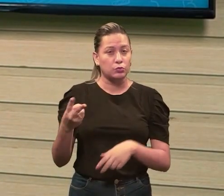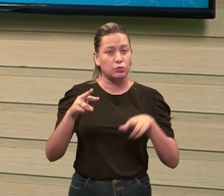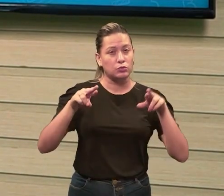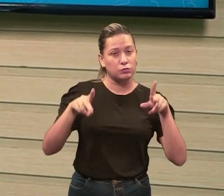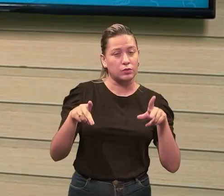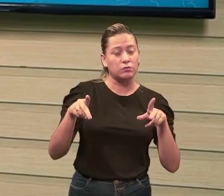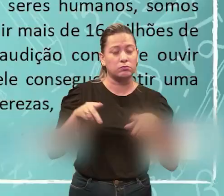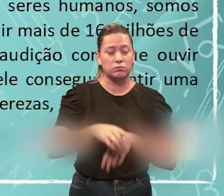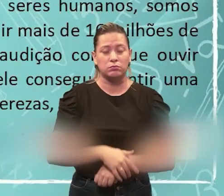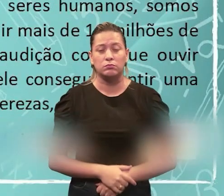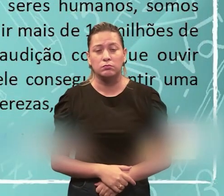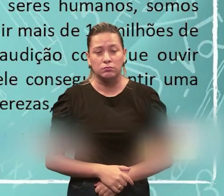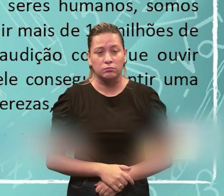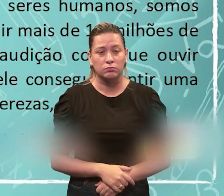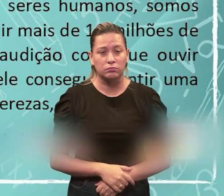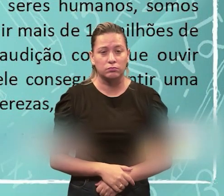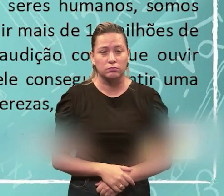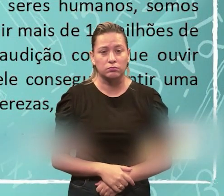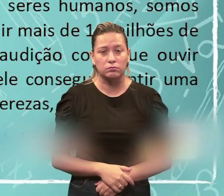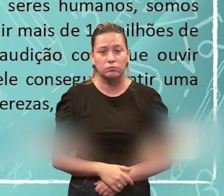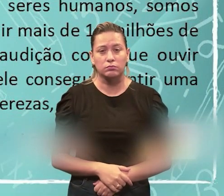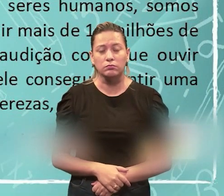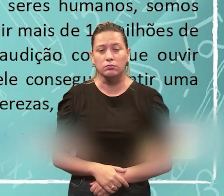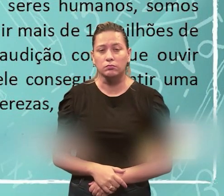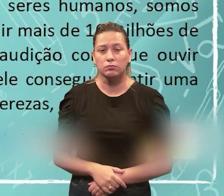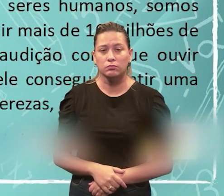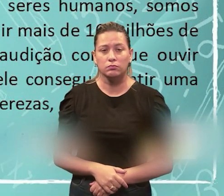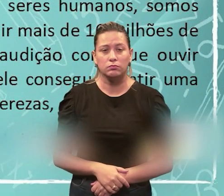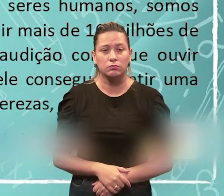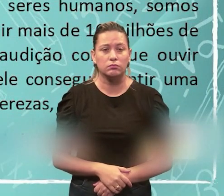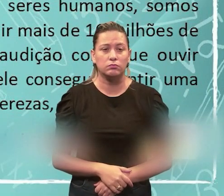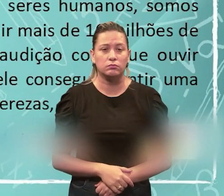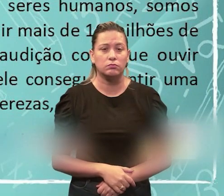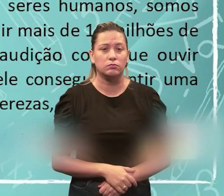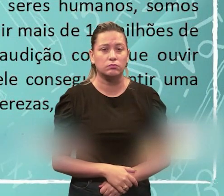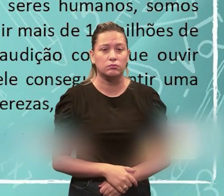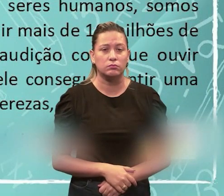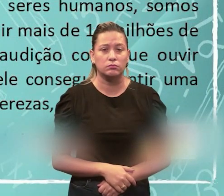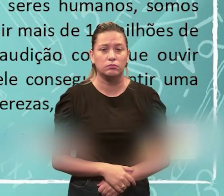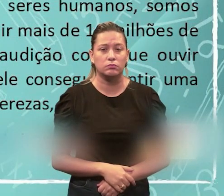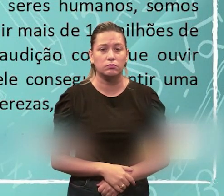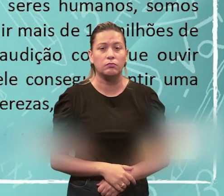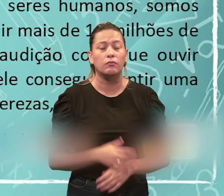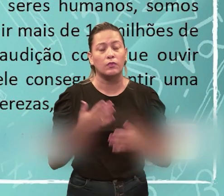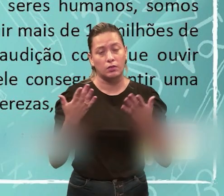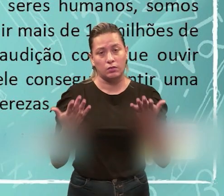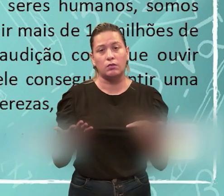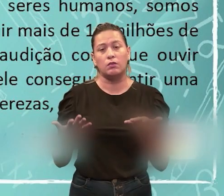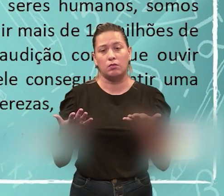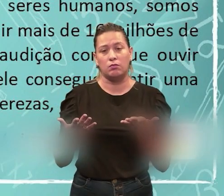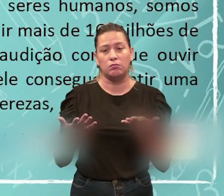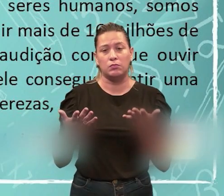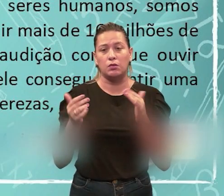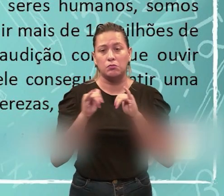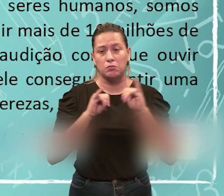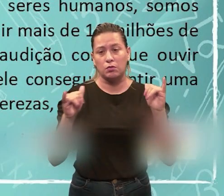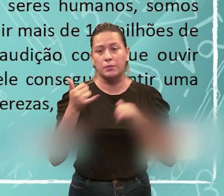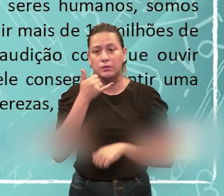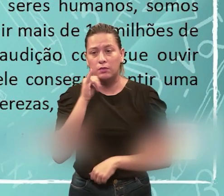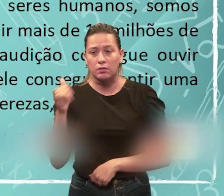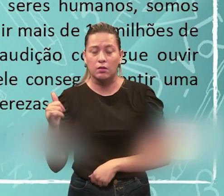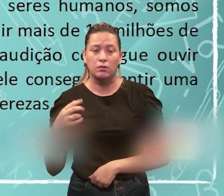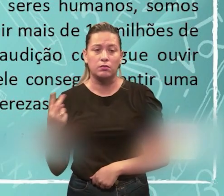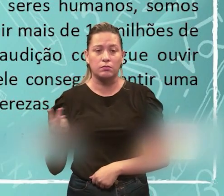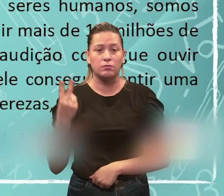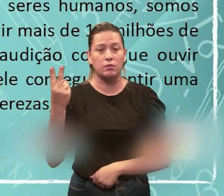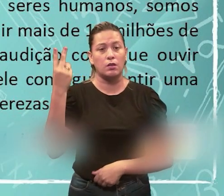analógica e digital. A analógica, né? É um sinal elétrico que pode assumir infinitos